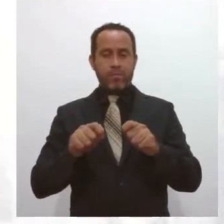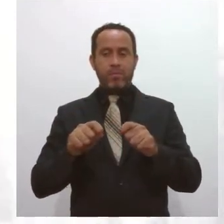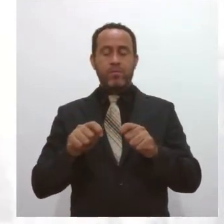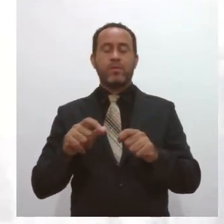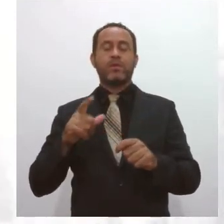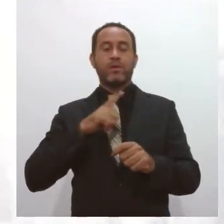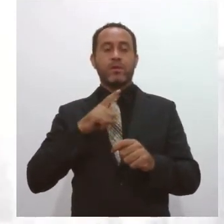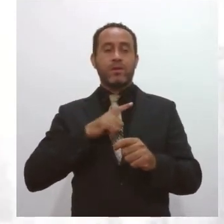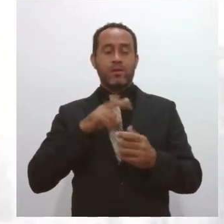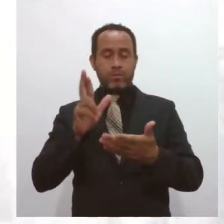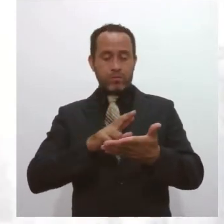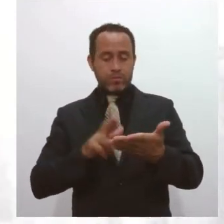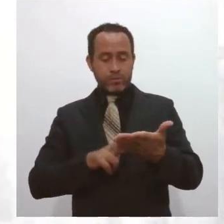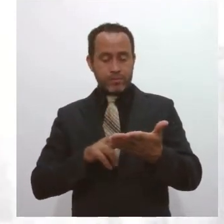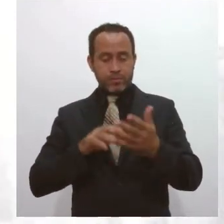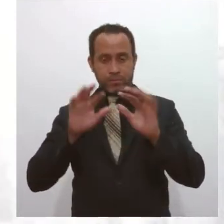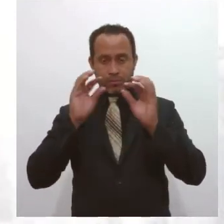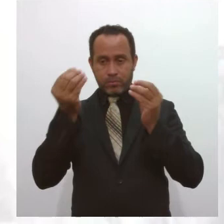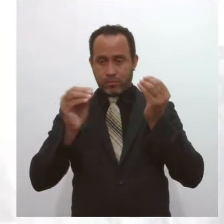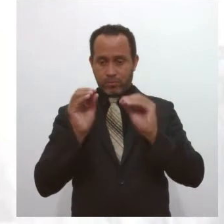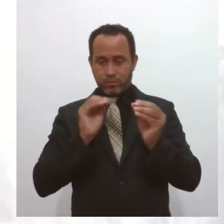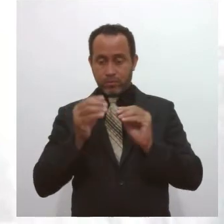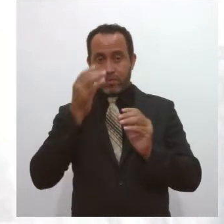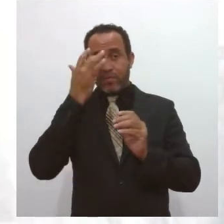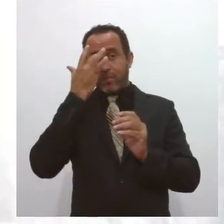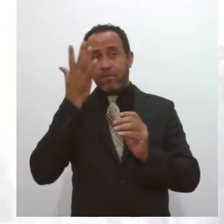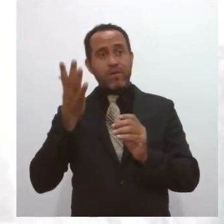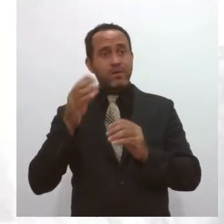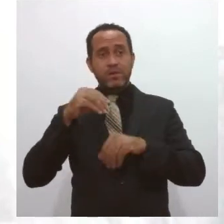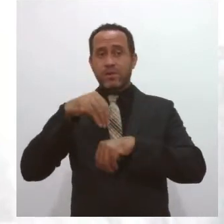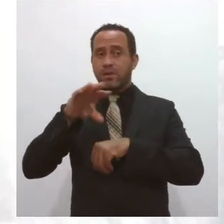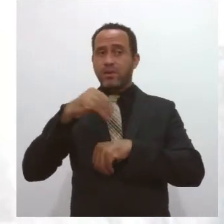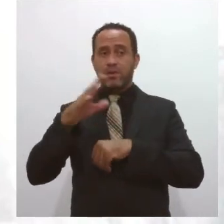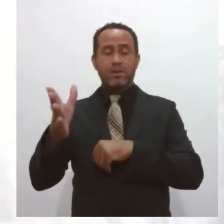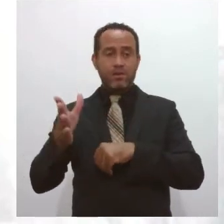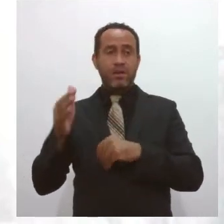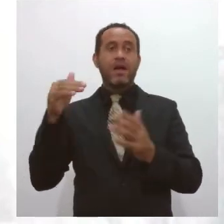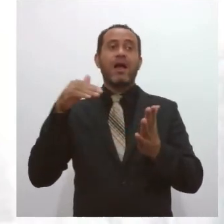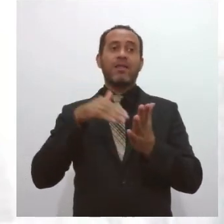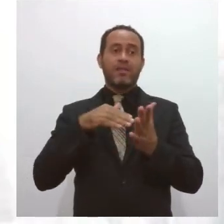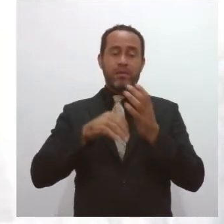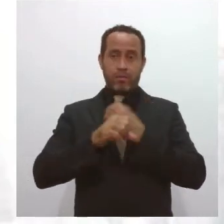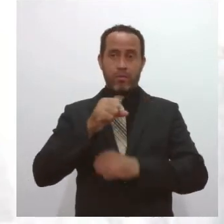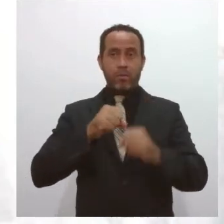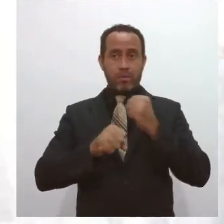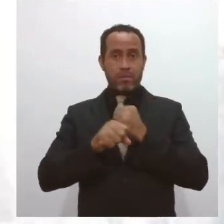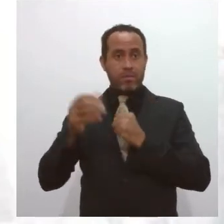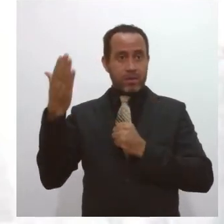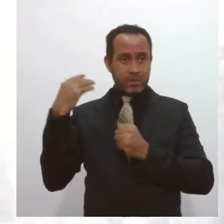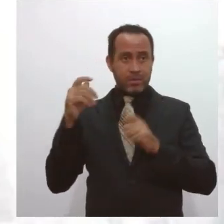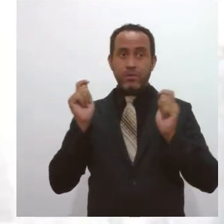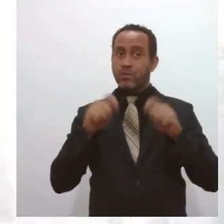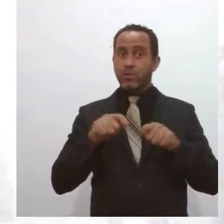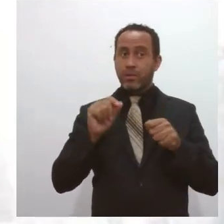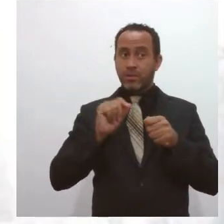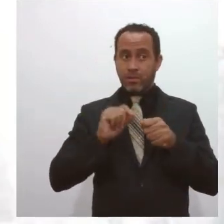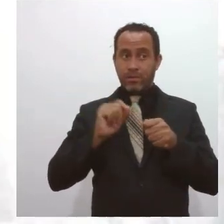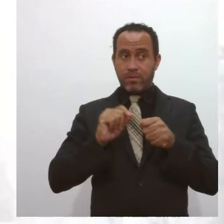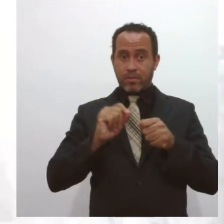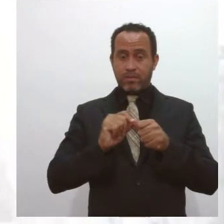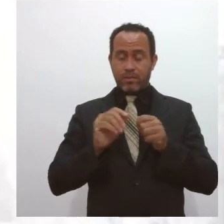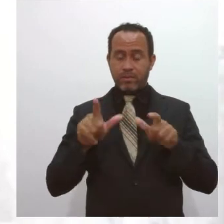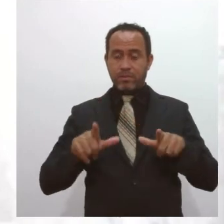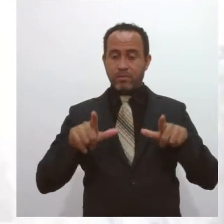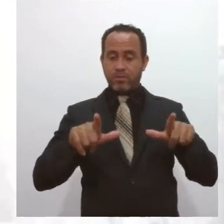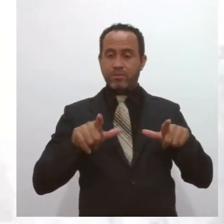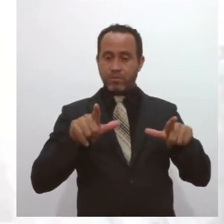conjunto de dados facilita muito sua declaração. Até o ano passado, ele só podia fazer isso com um certificado